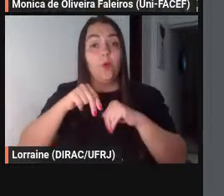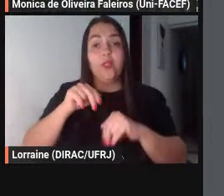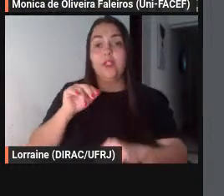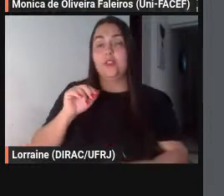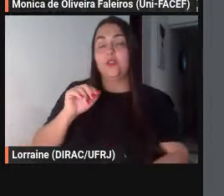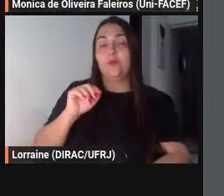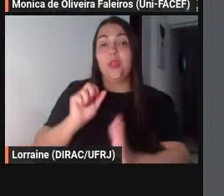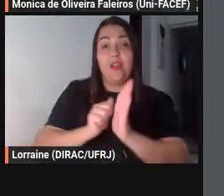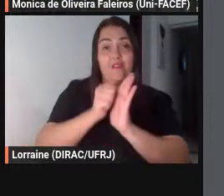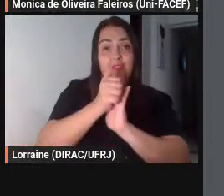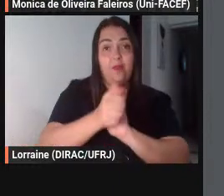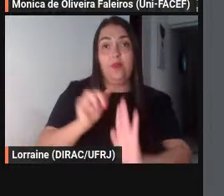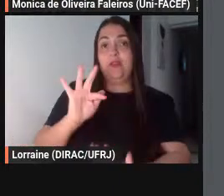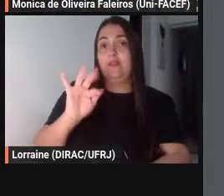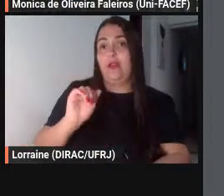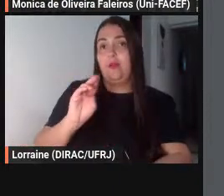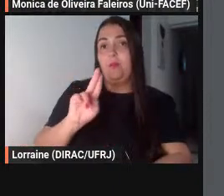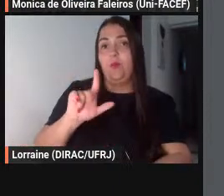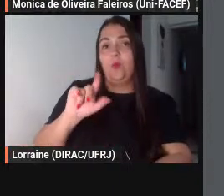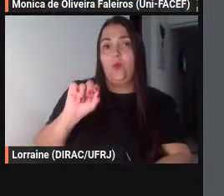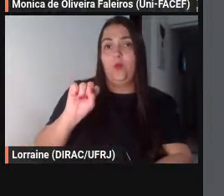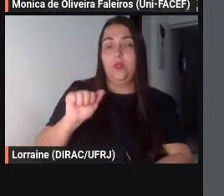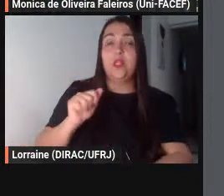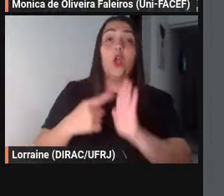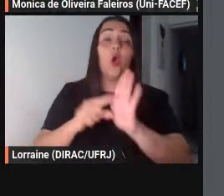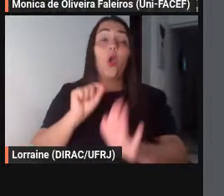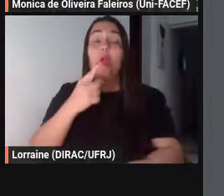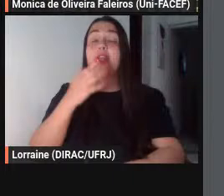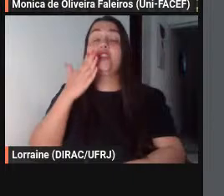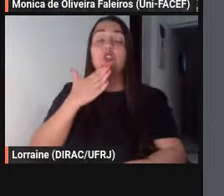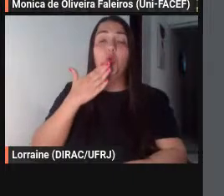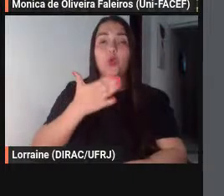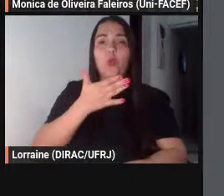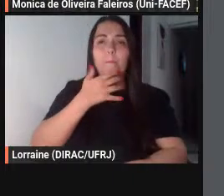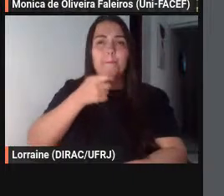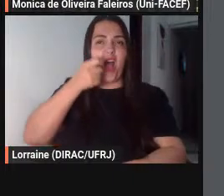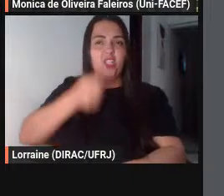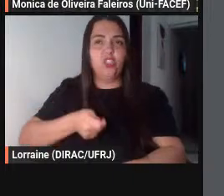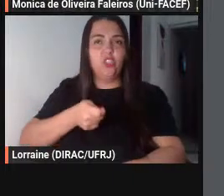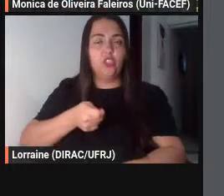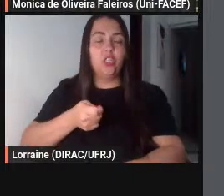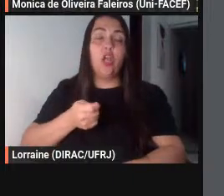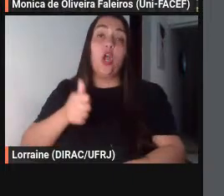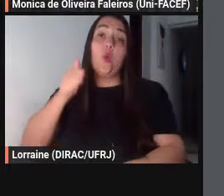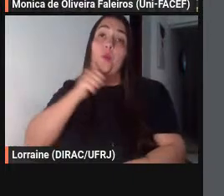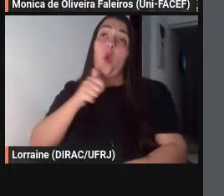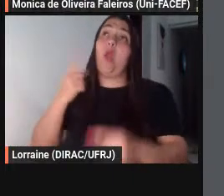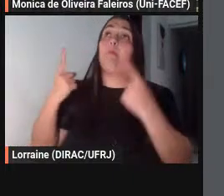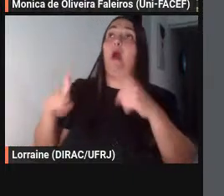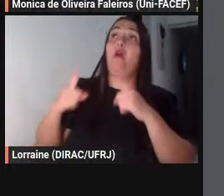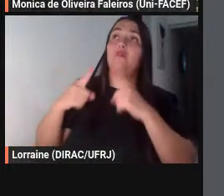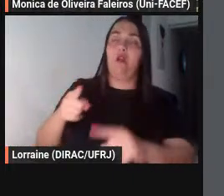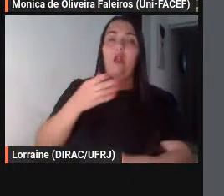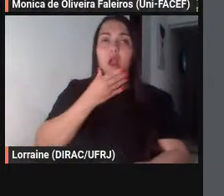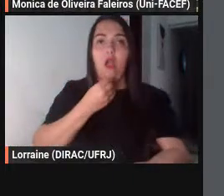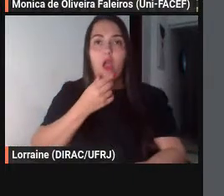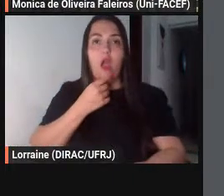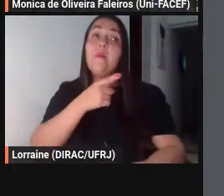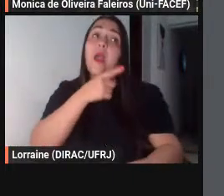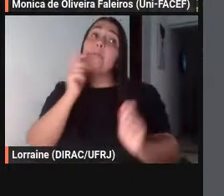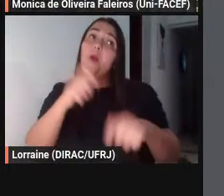põe em foco o discurso machista que atribui às mulheres o papel de provocadoras portanto permissivas